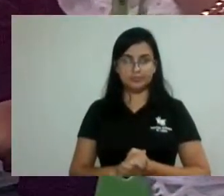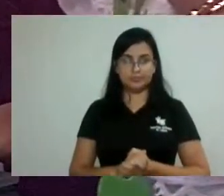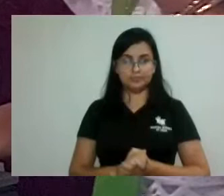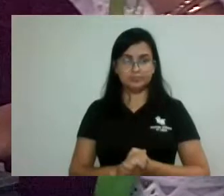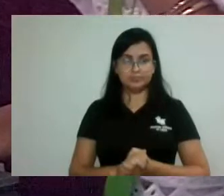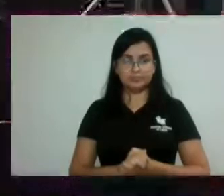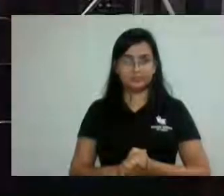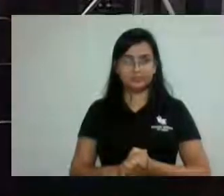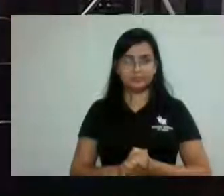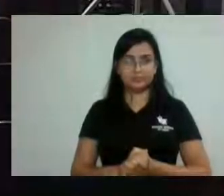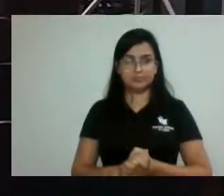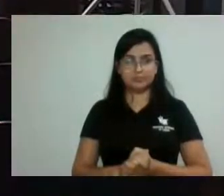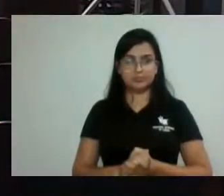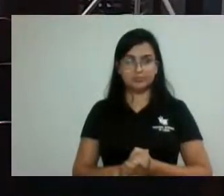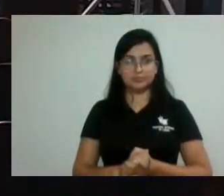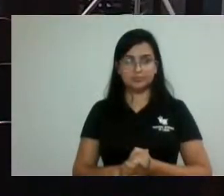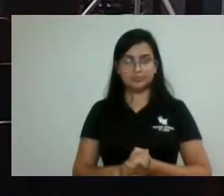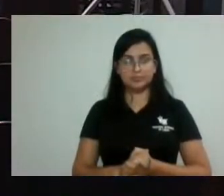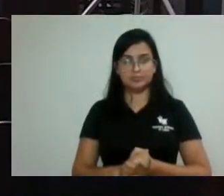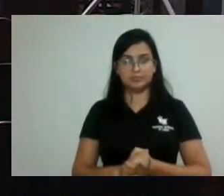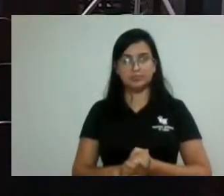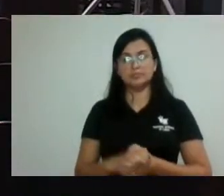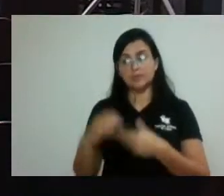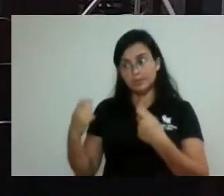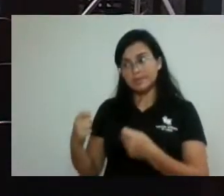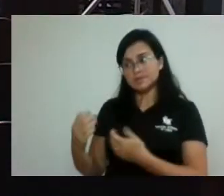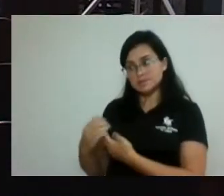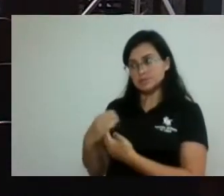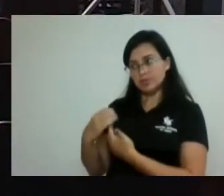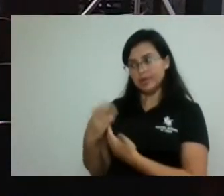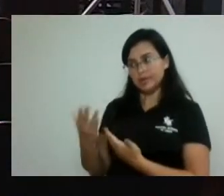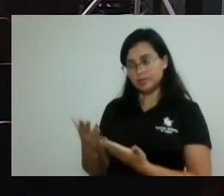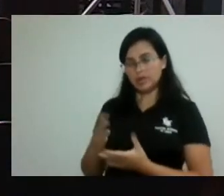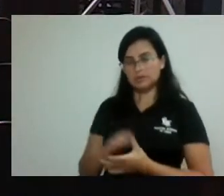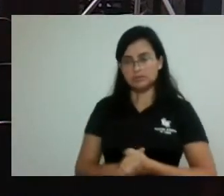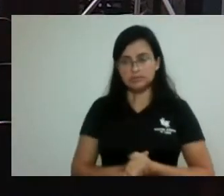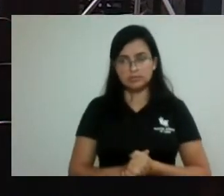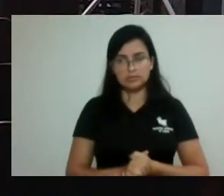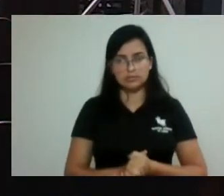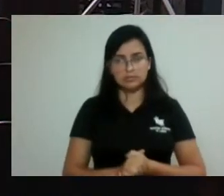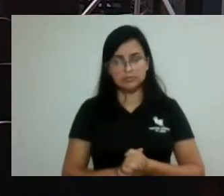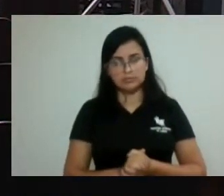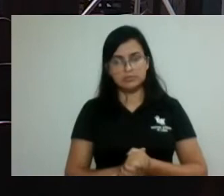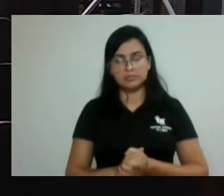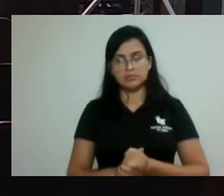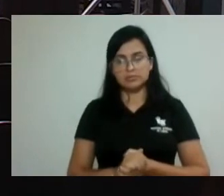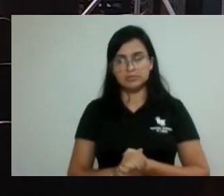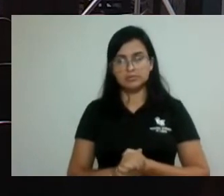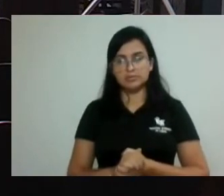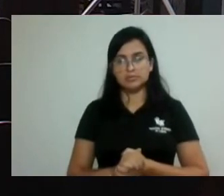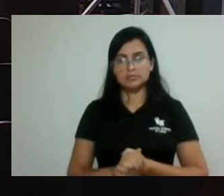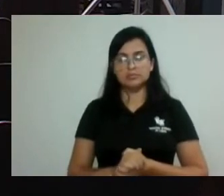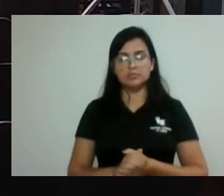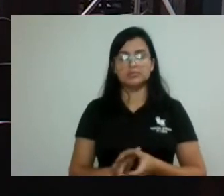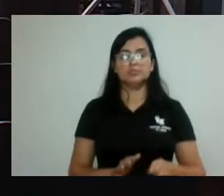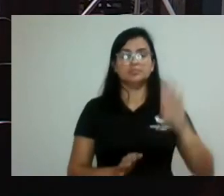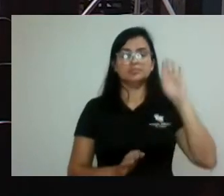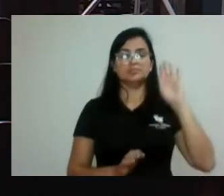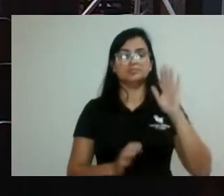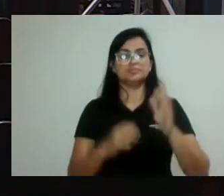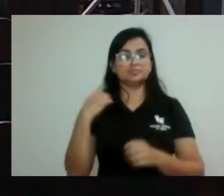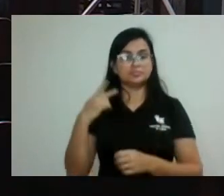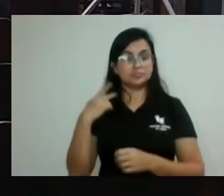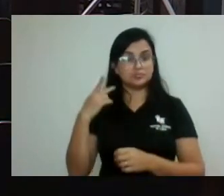Então, vamos ao número dois. Pela ordem, presidente. Pela ordem, vereador Pardal. ordem,